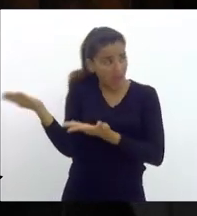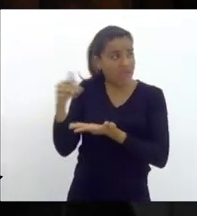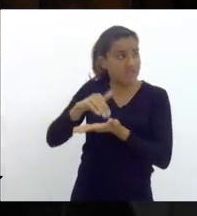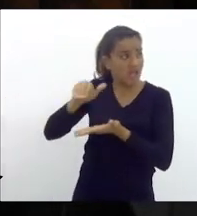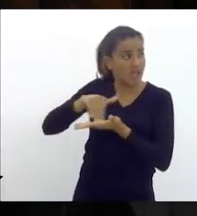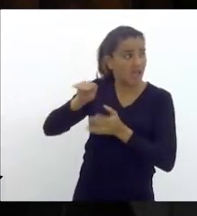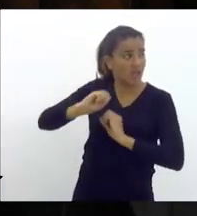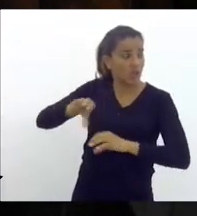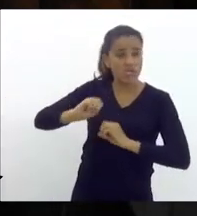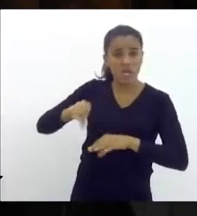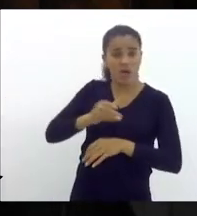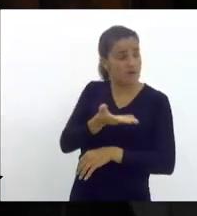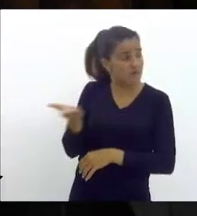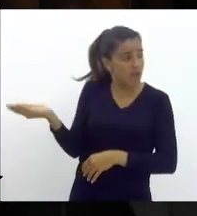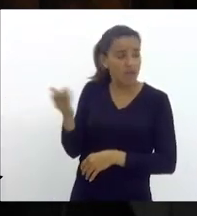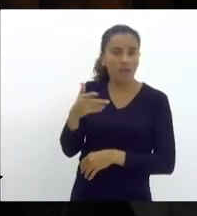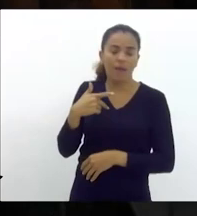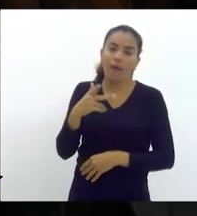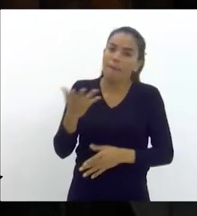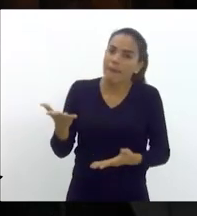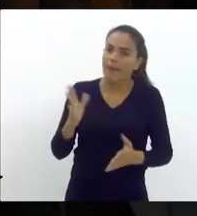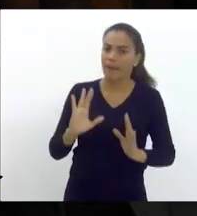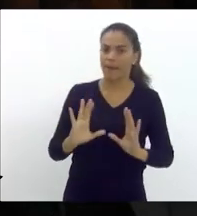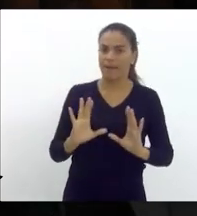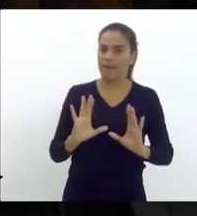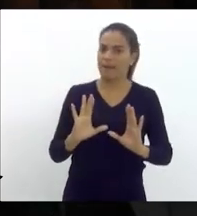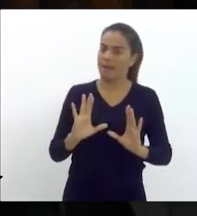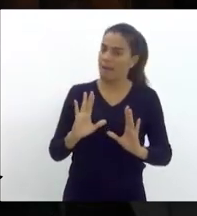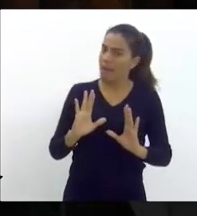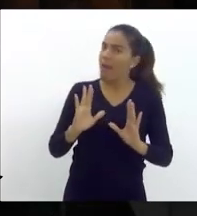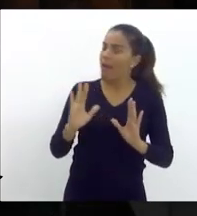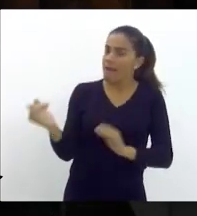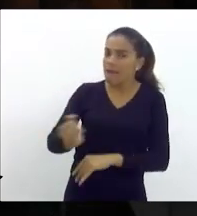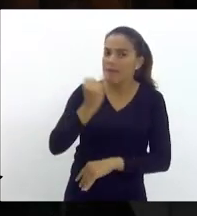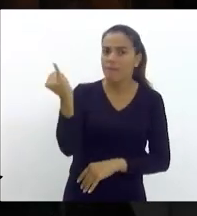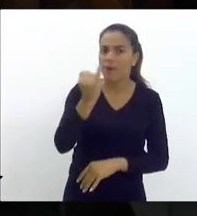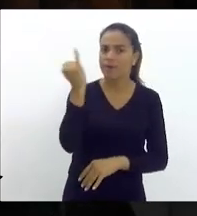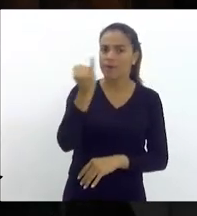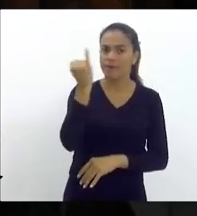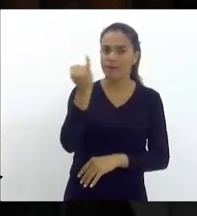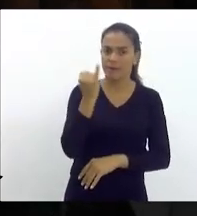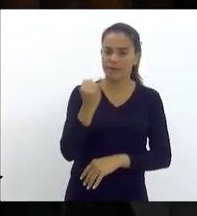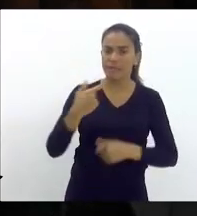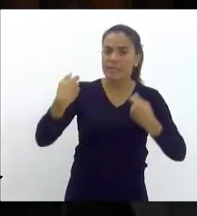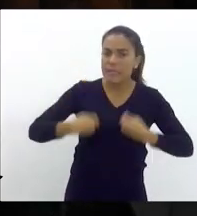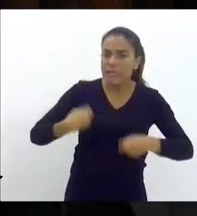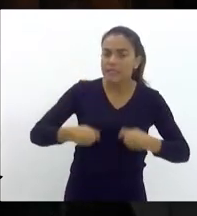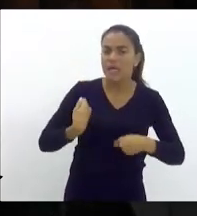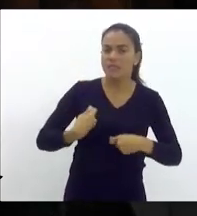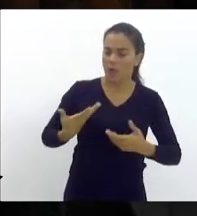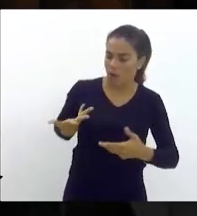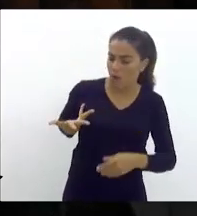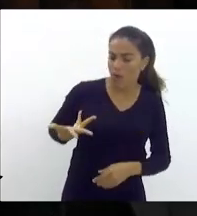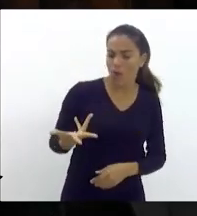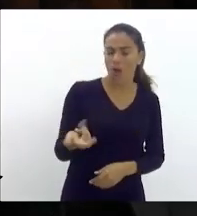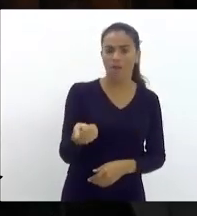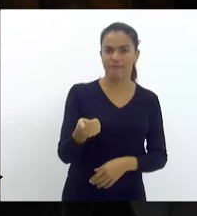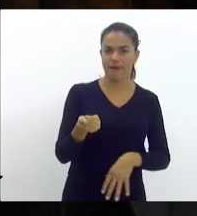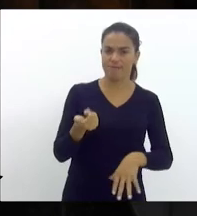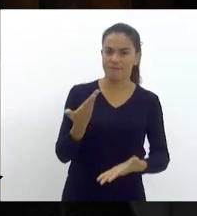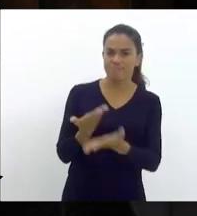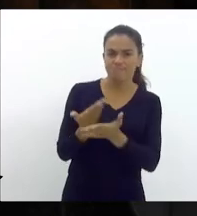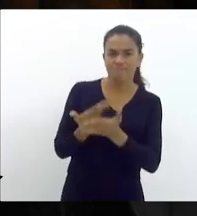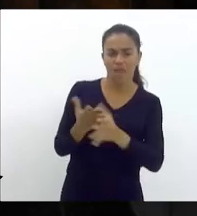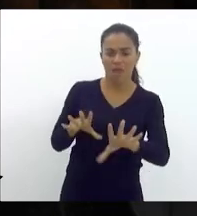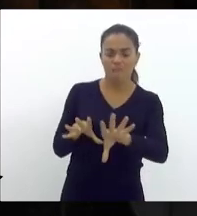Educação é pasta importantíssima, importantíssima, que exige qualificação de quem vai para lá.